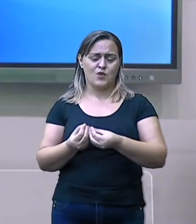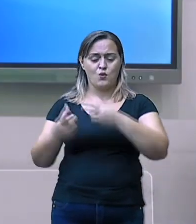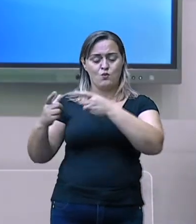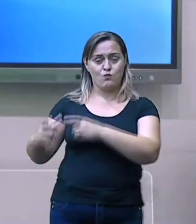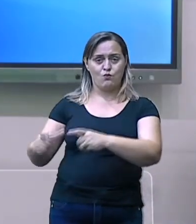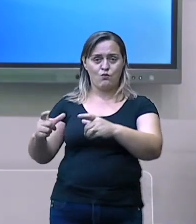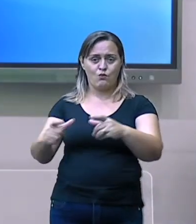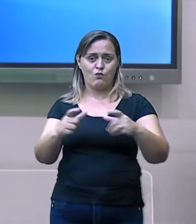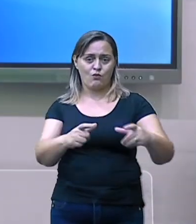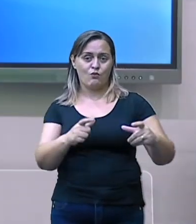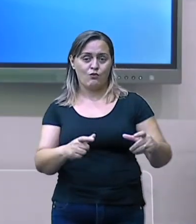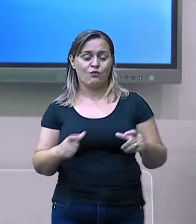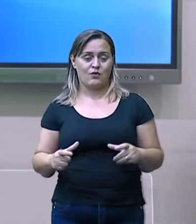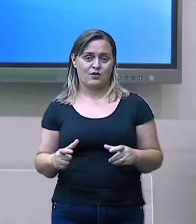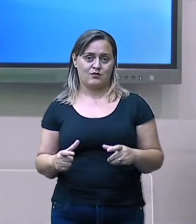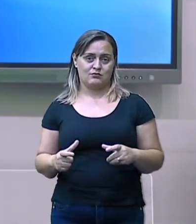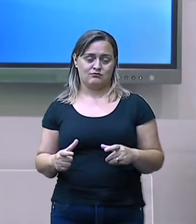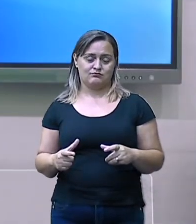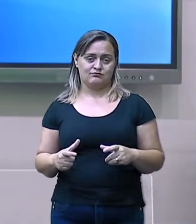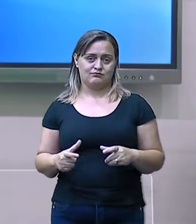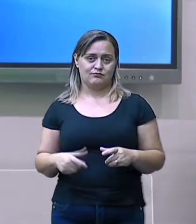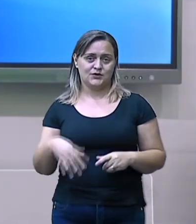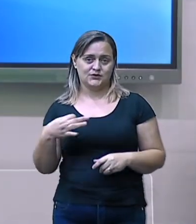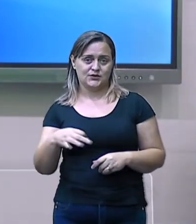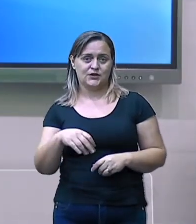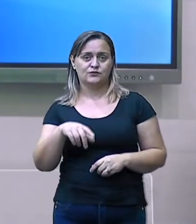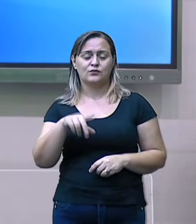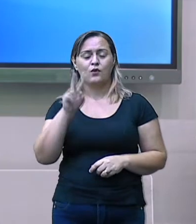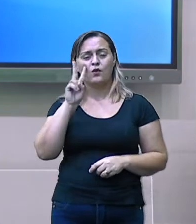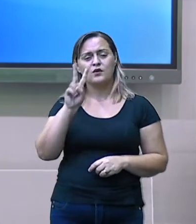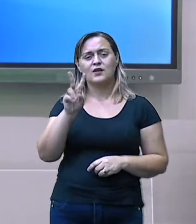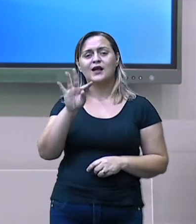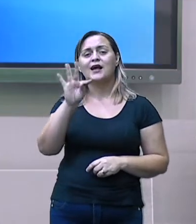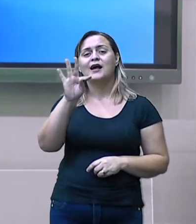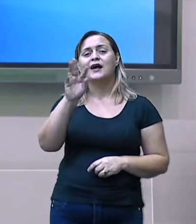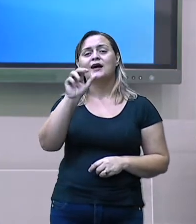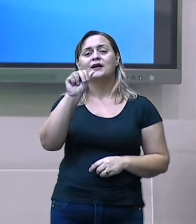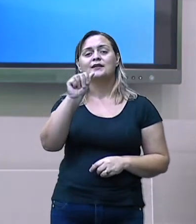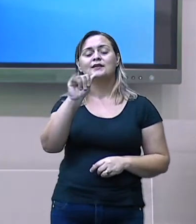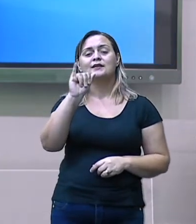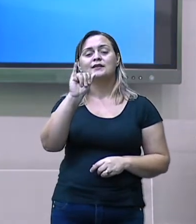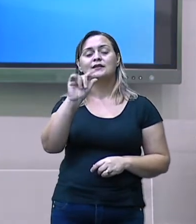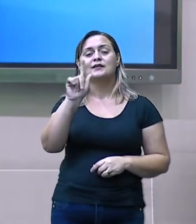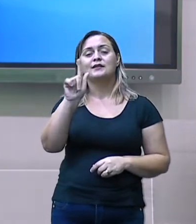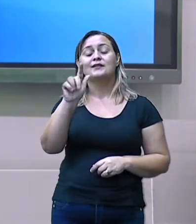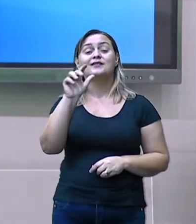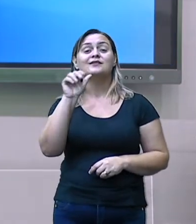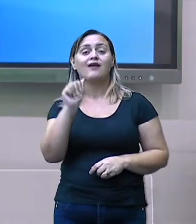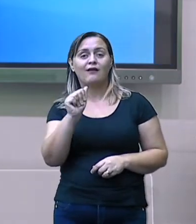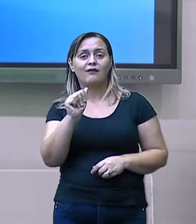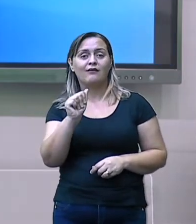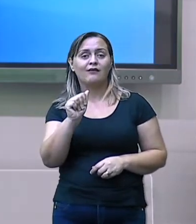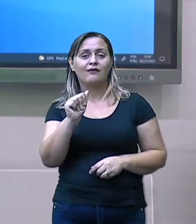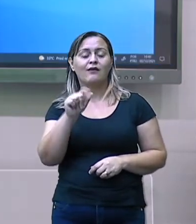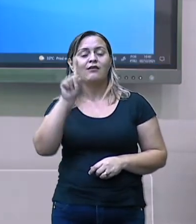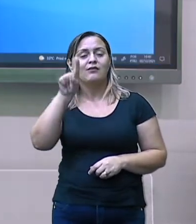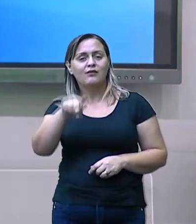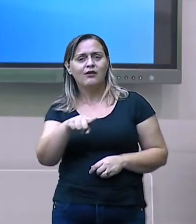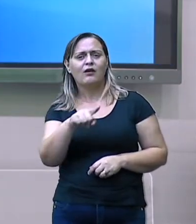ver sobre a taiga, que é uma vegetação também de zonas mais frias. E